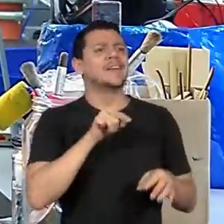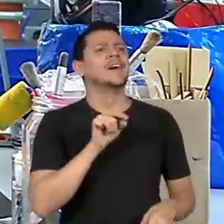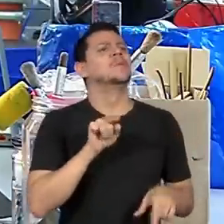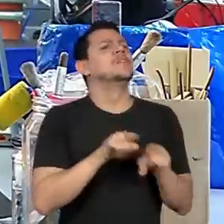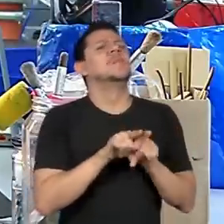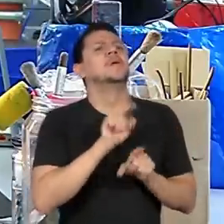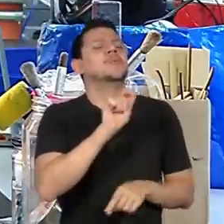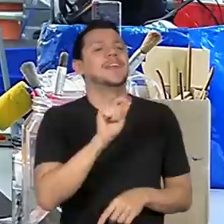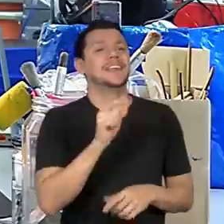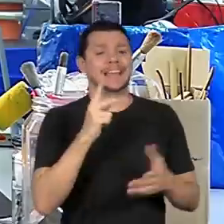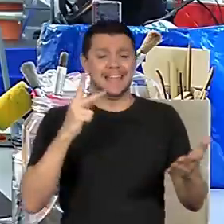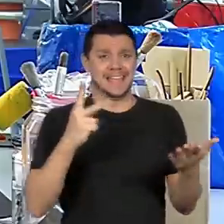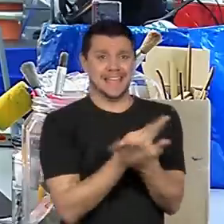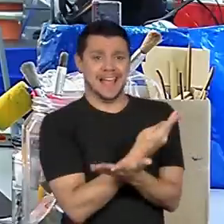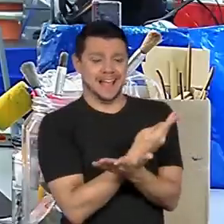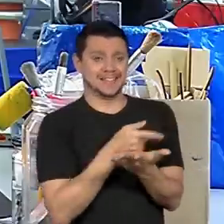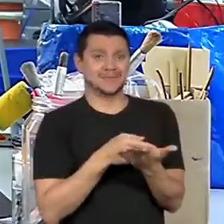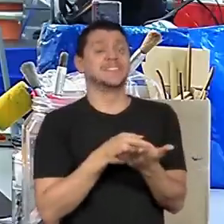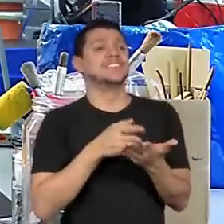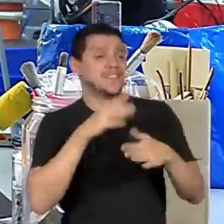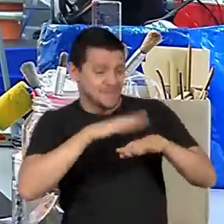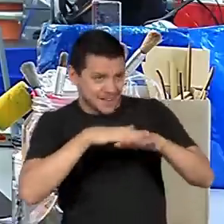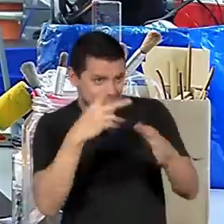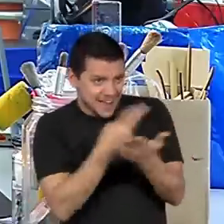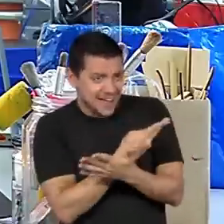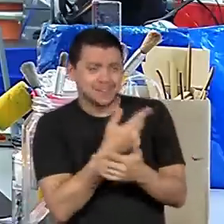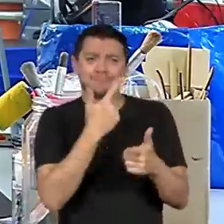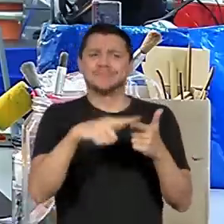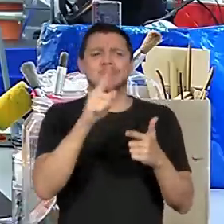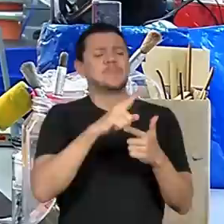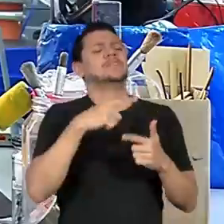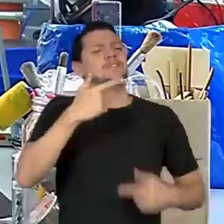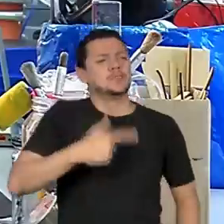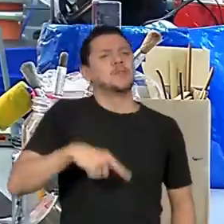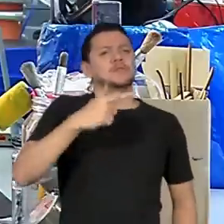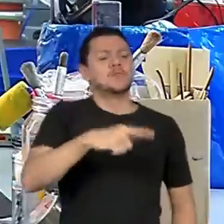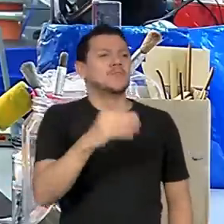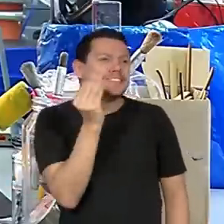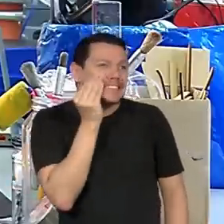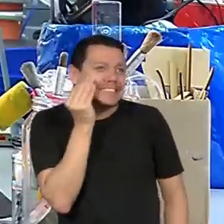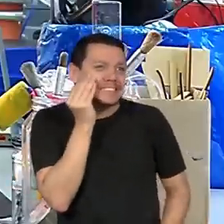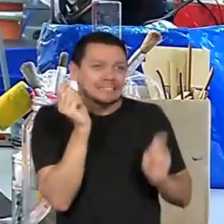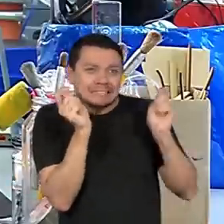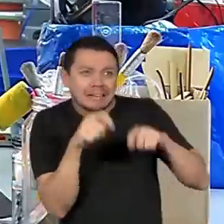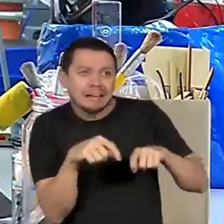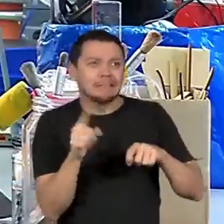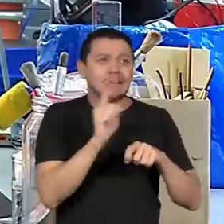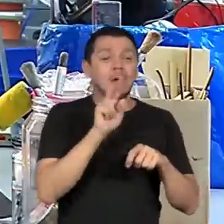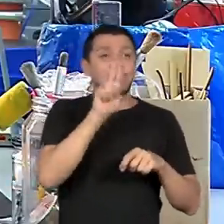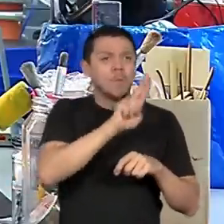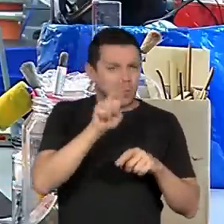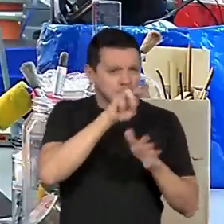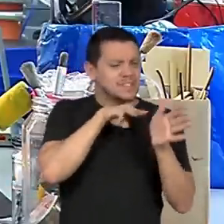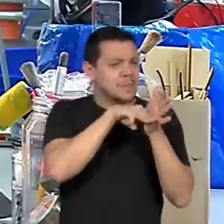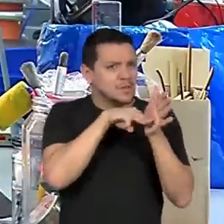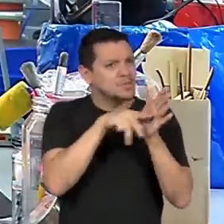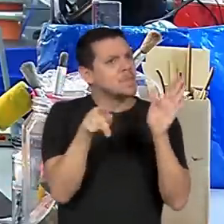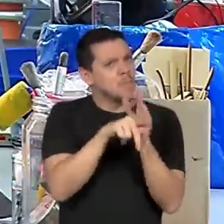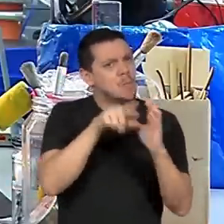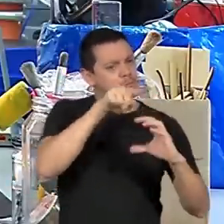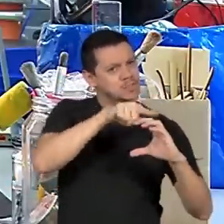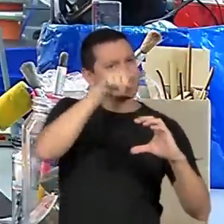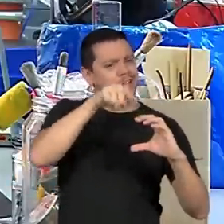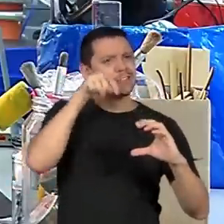aprendem com o erro. Então eles vão fazendo, refazendo, aí faz teste. Então a gente está usando aqui até metodologia científica. Então eles estão